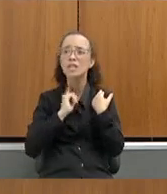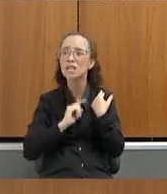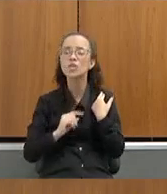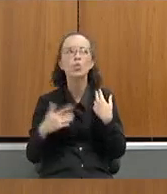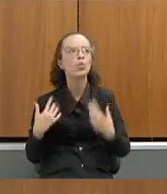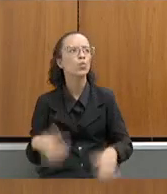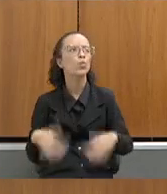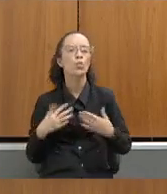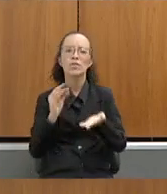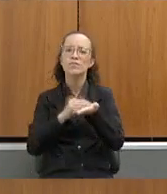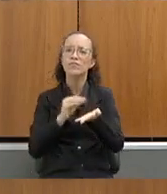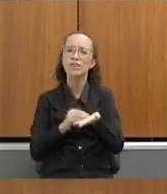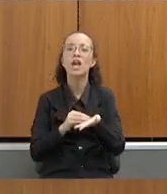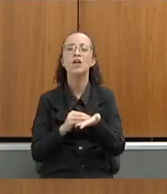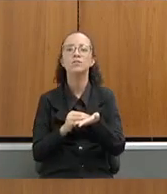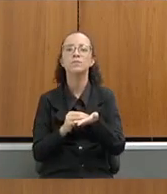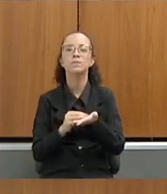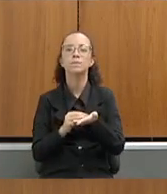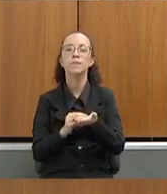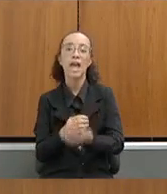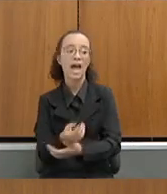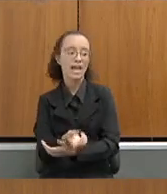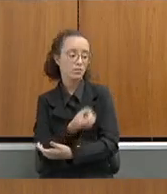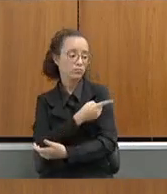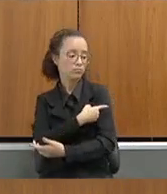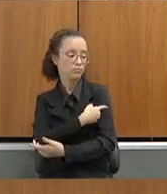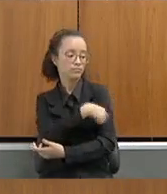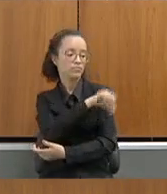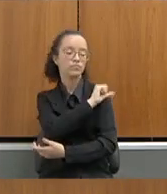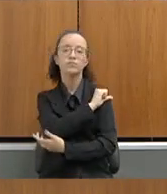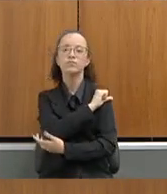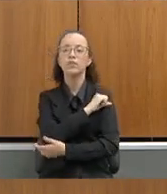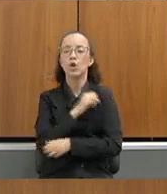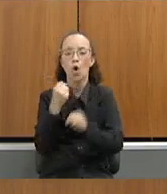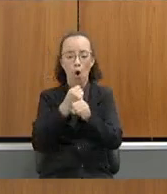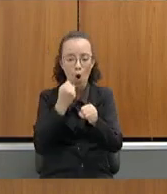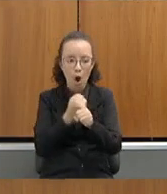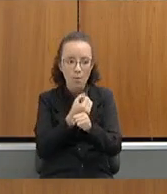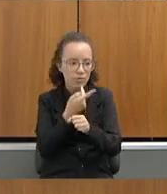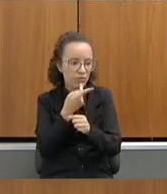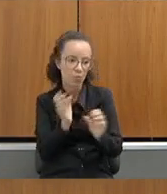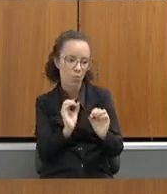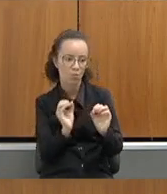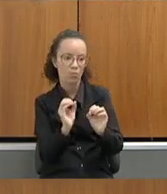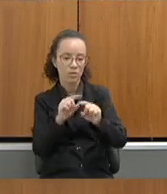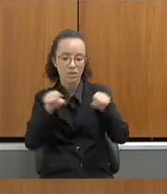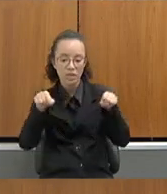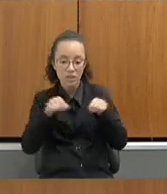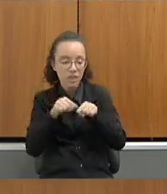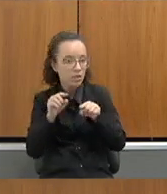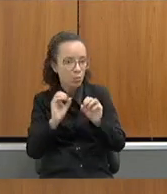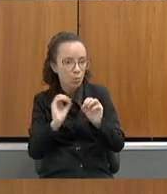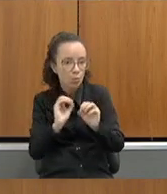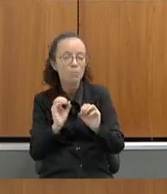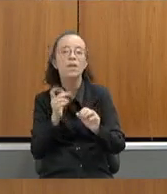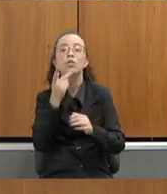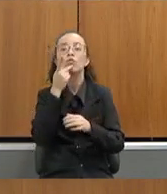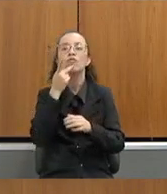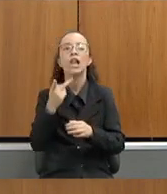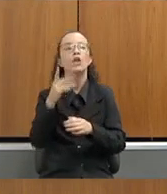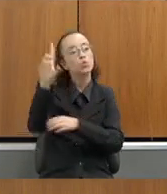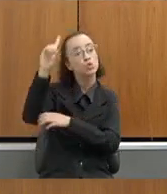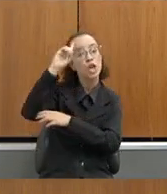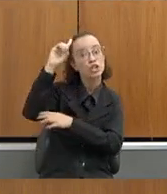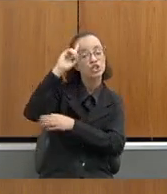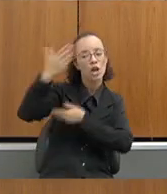E como ele vai assumir a manutenção do ensino fundamental, eu não estou falando de obras, eu não estou falando de espaço físico, eu estou falando da manutenção, do dia a